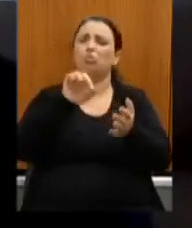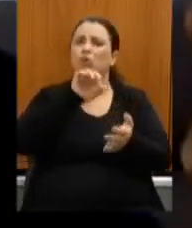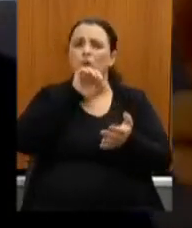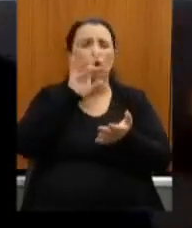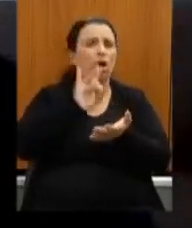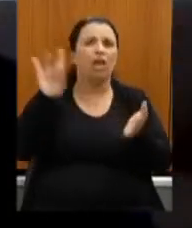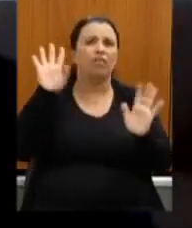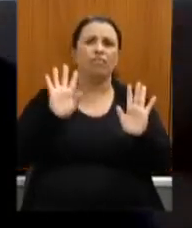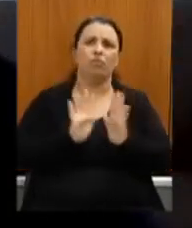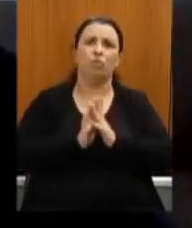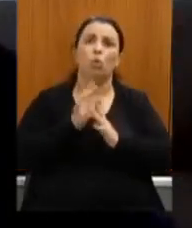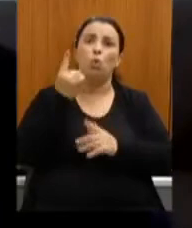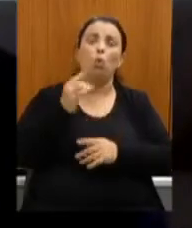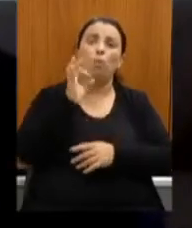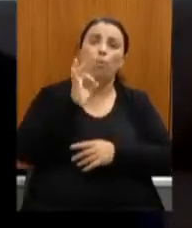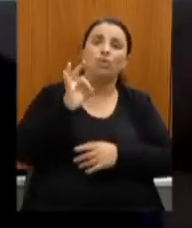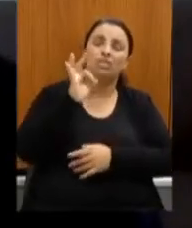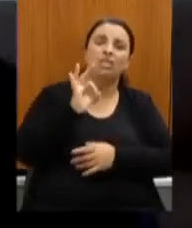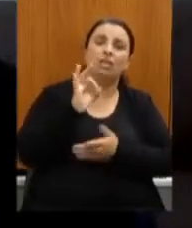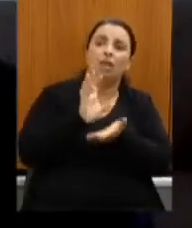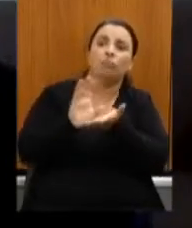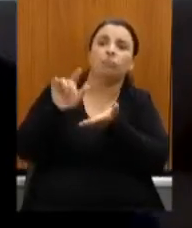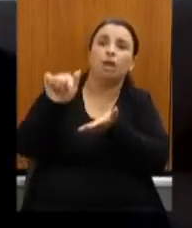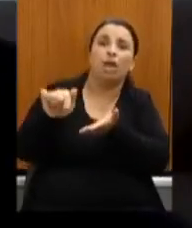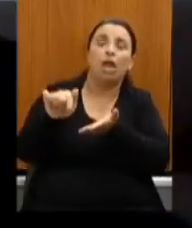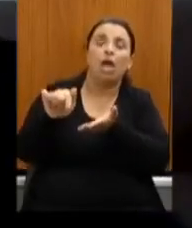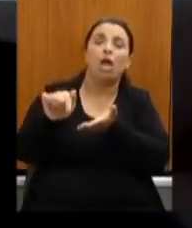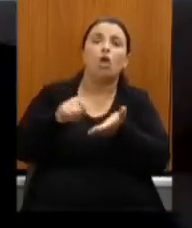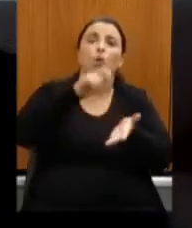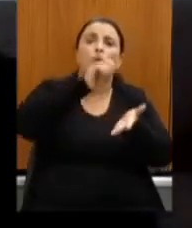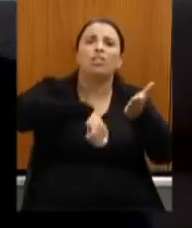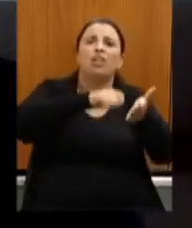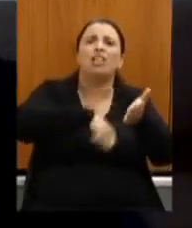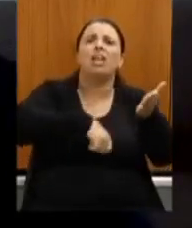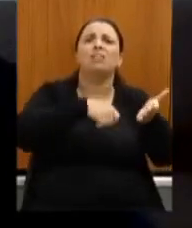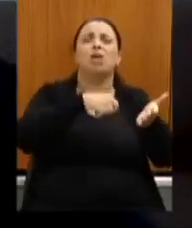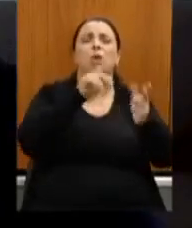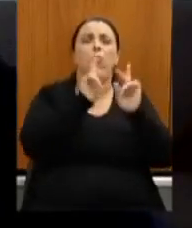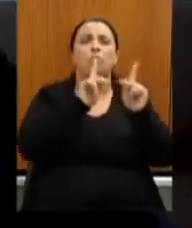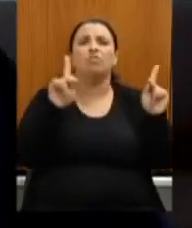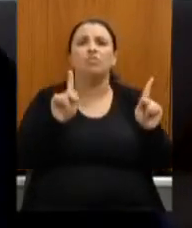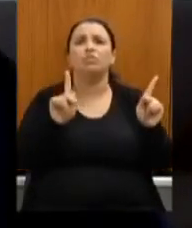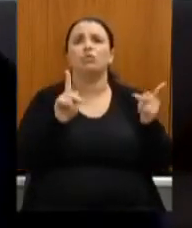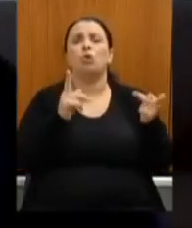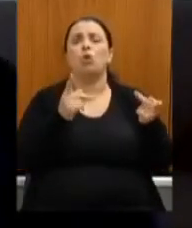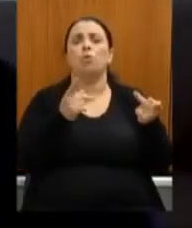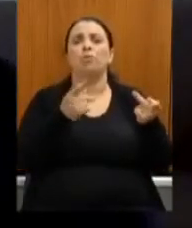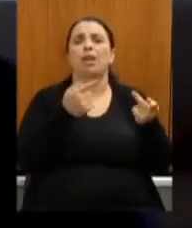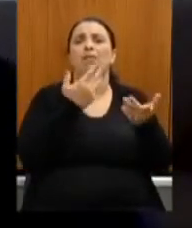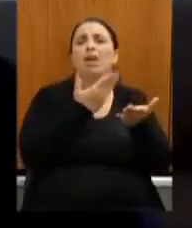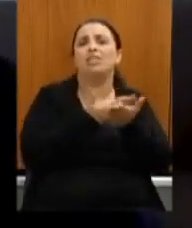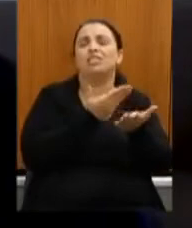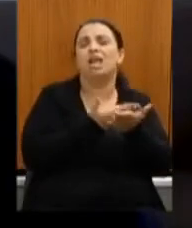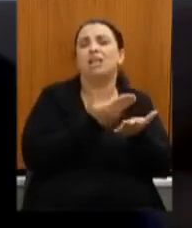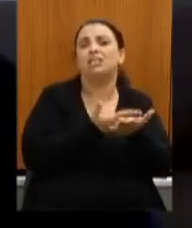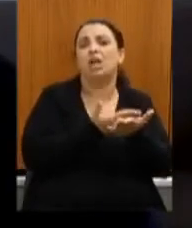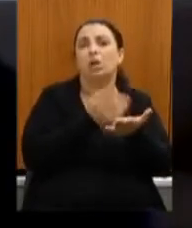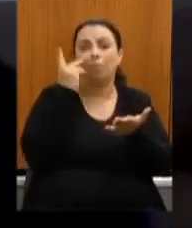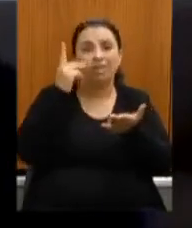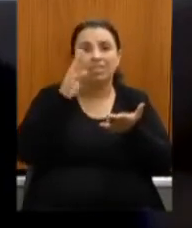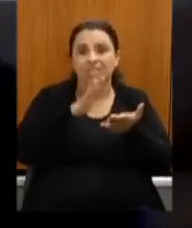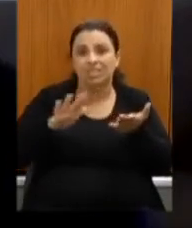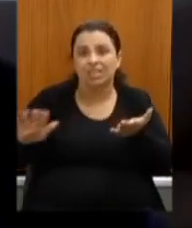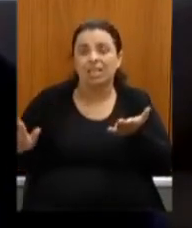% do recurso que investido lá contratasse professores para fazer as aulas que eles dão para as crianças de